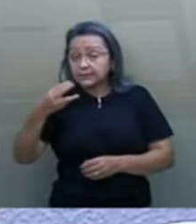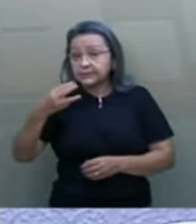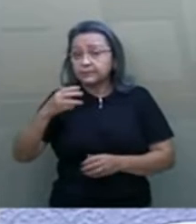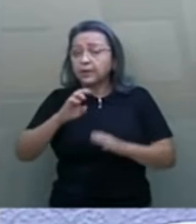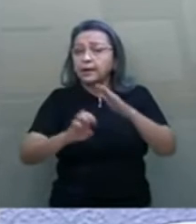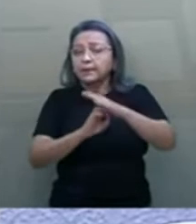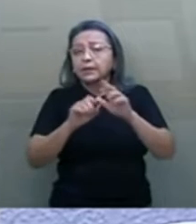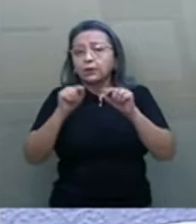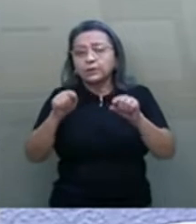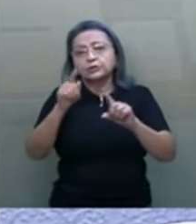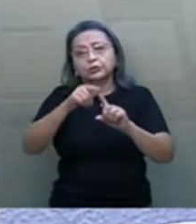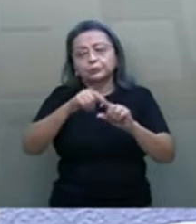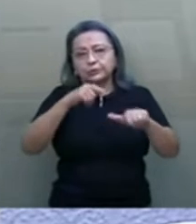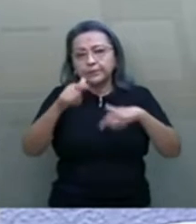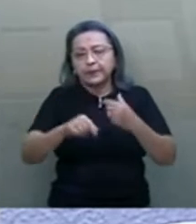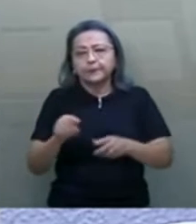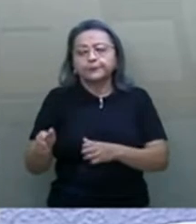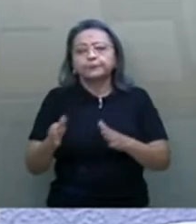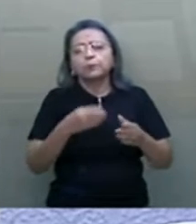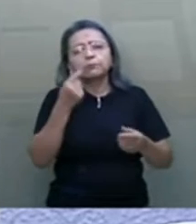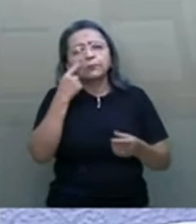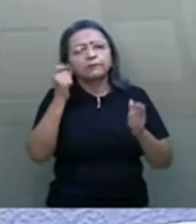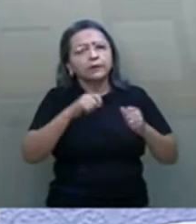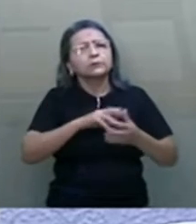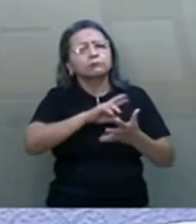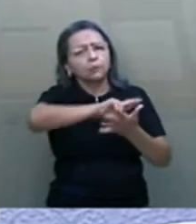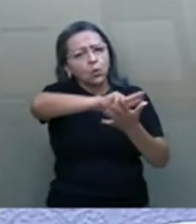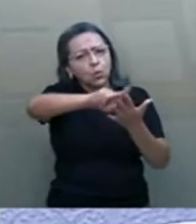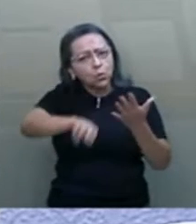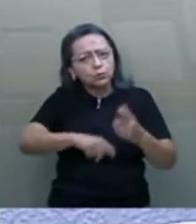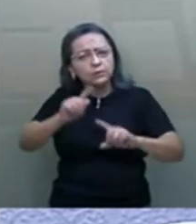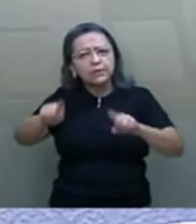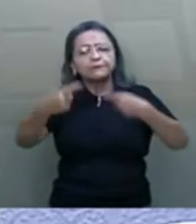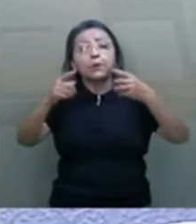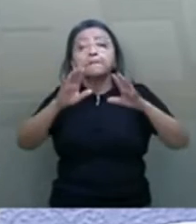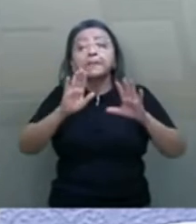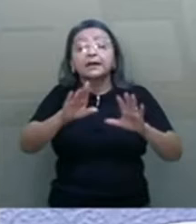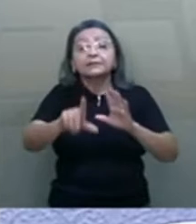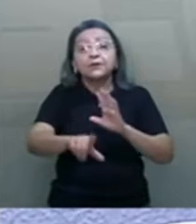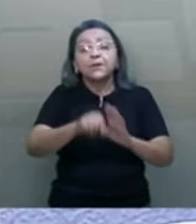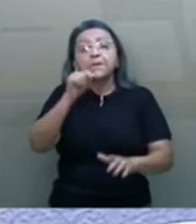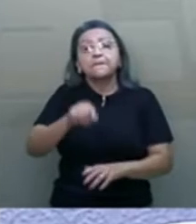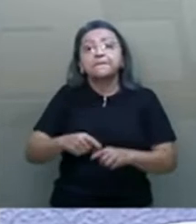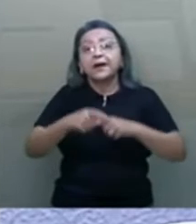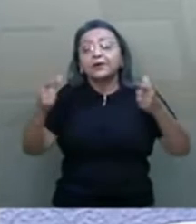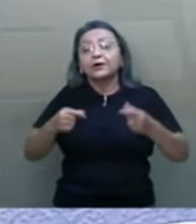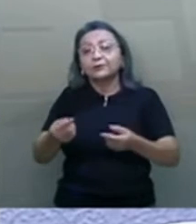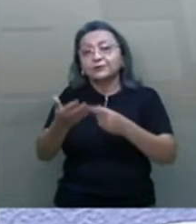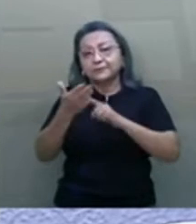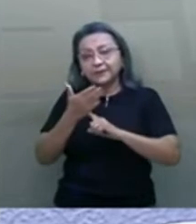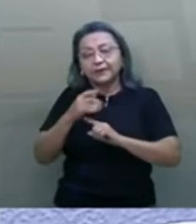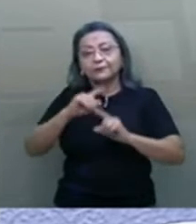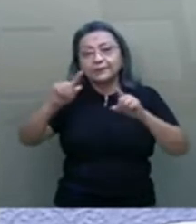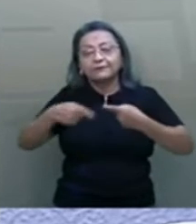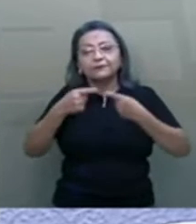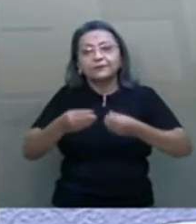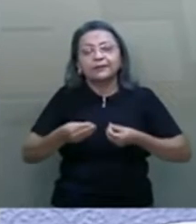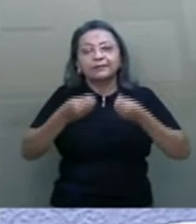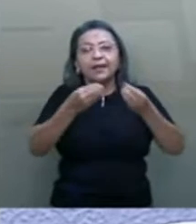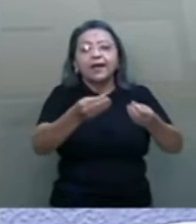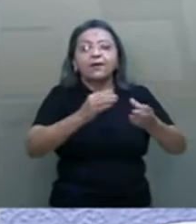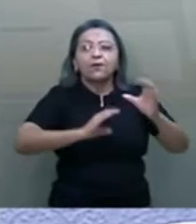atividade. Como podem ver, são muitos os desafios. Entretanto, o maior desafio que nos apresenta é o desafio de levar